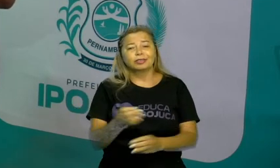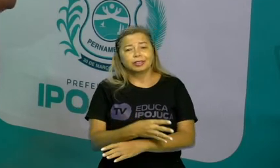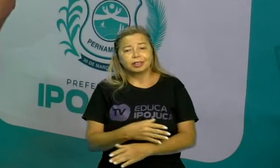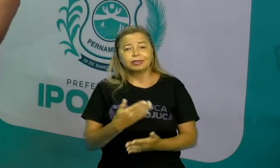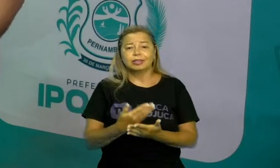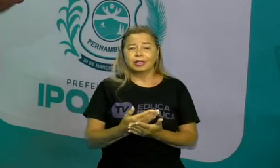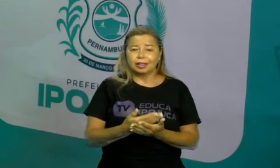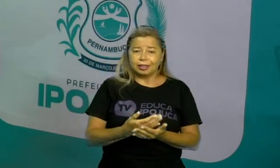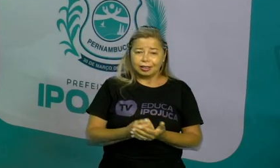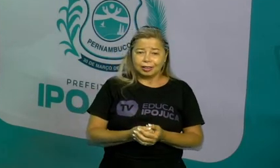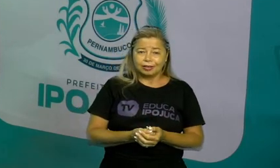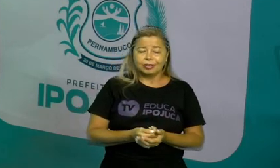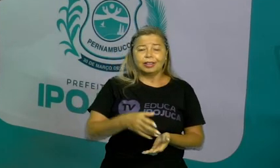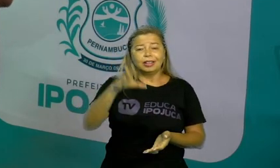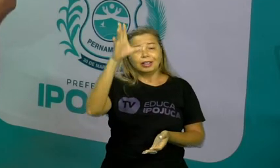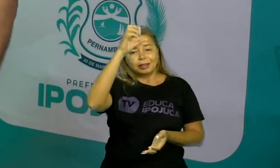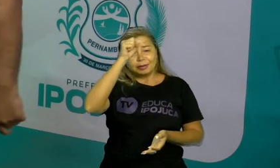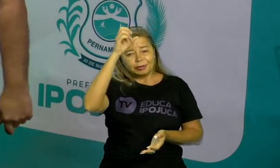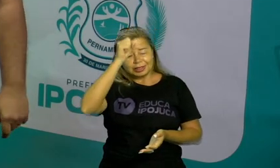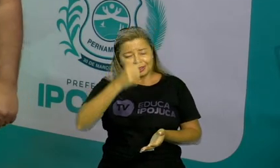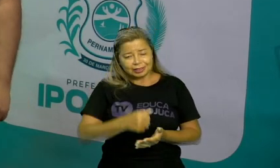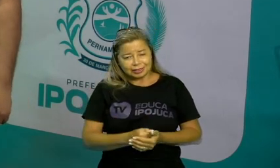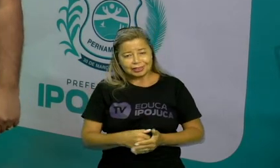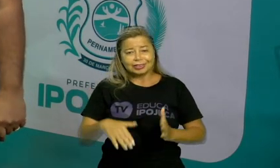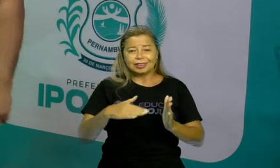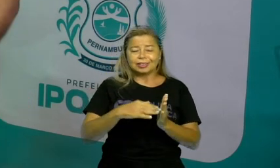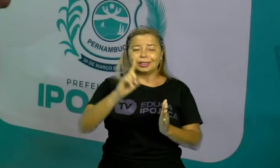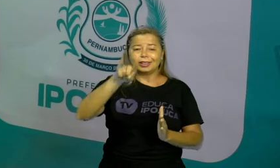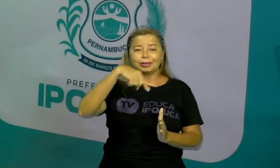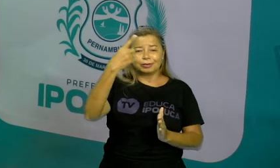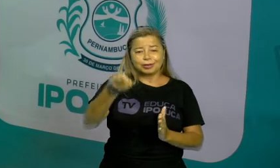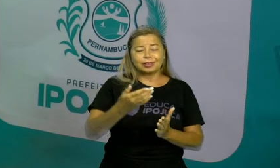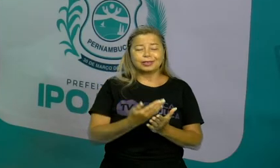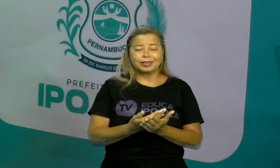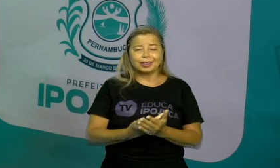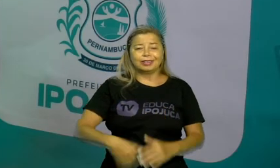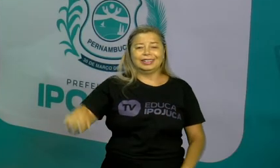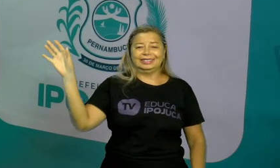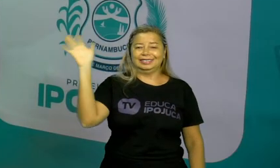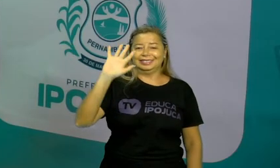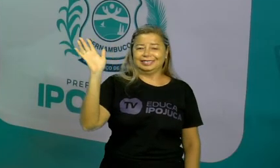tenham entendido e eu aguardo vocês na nossa próxima aula. Valeu!